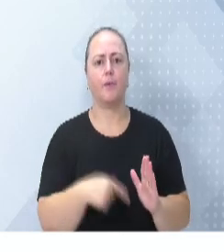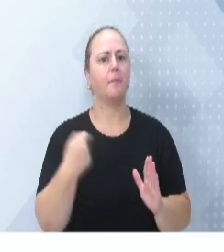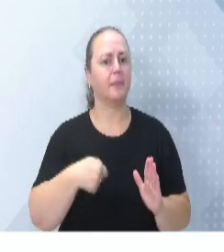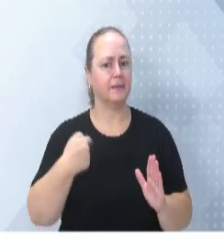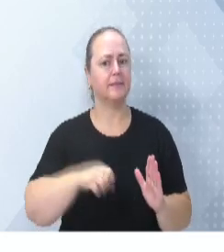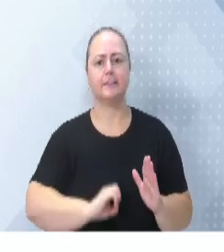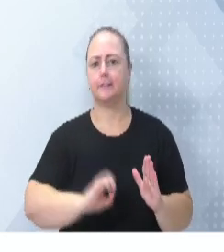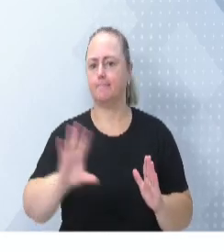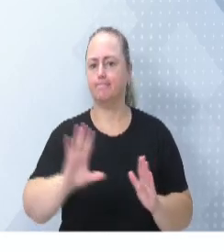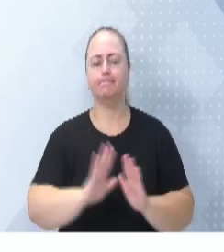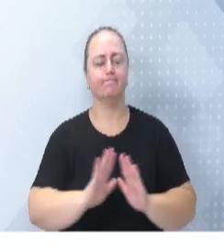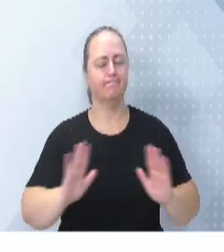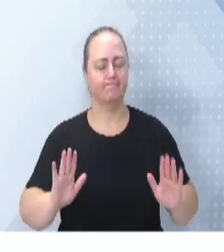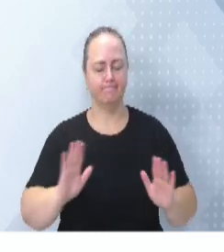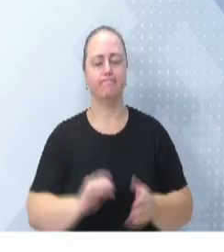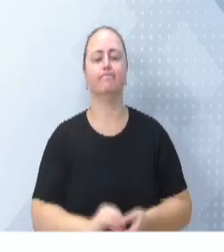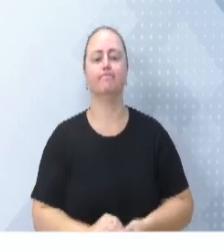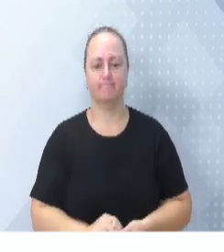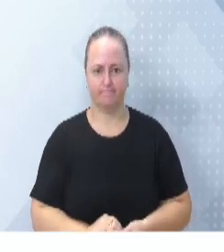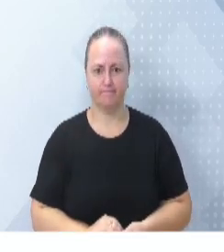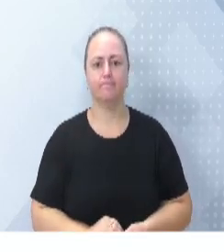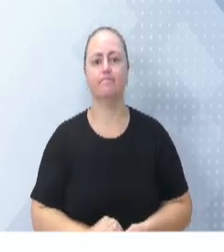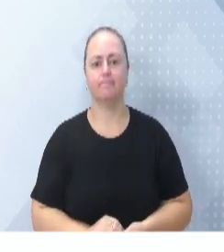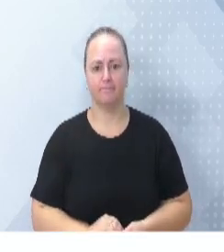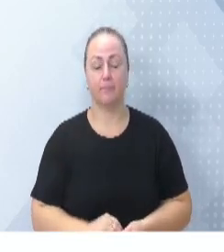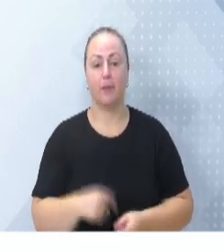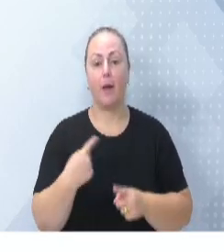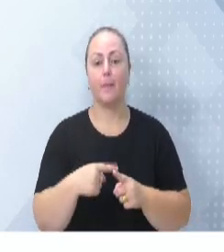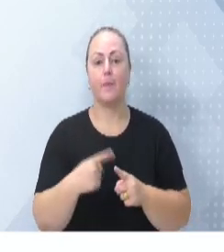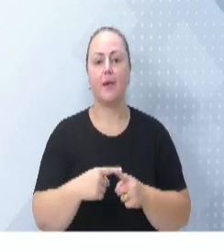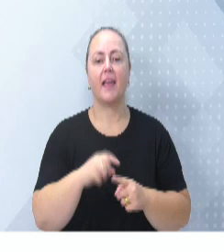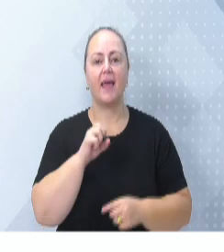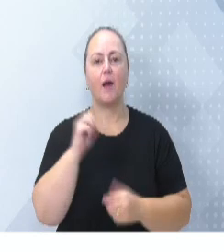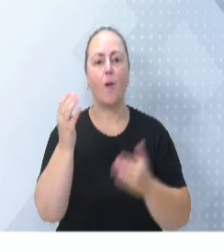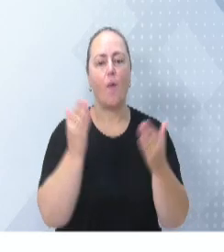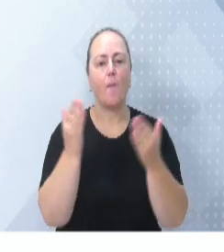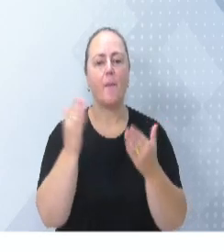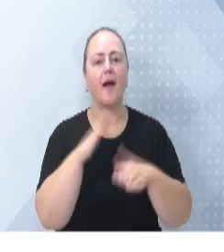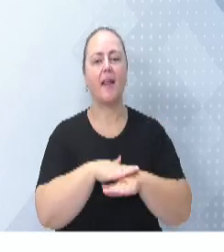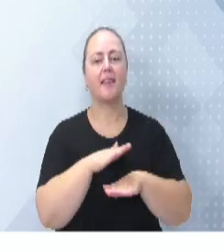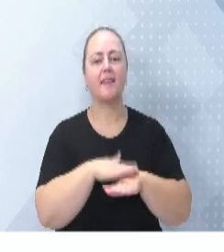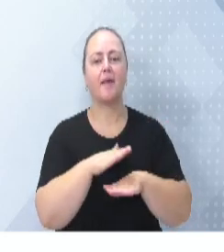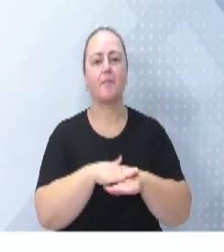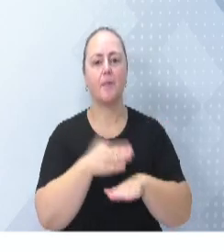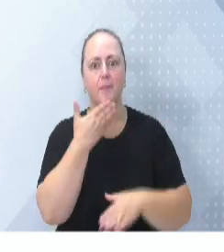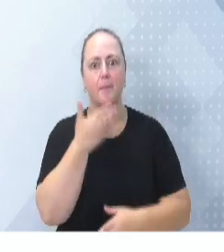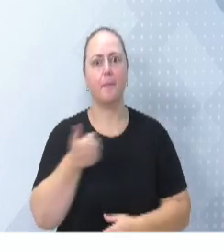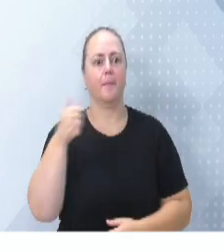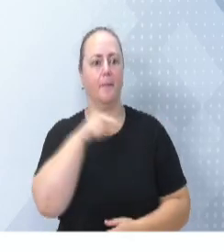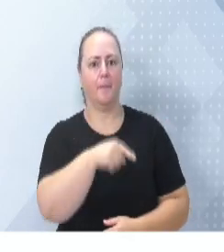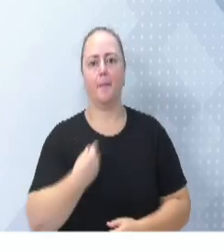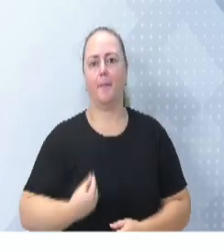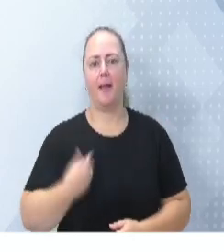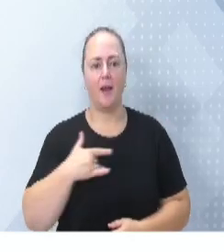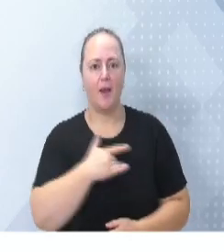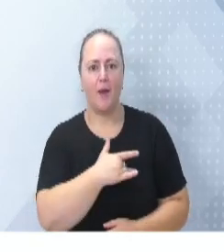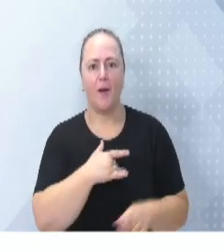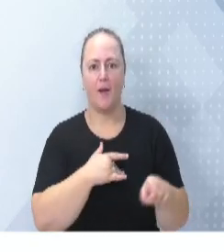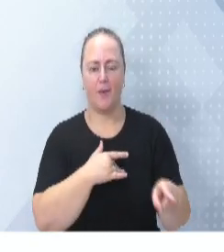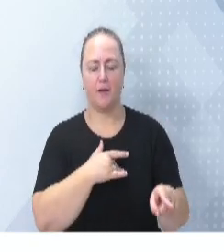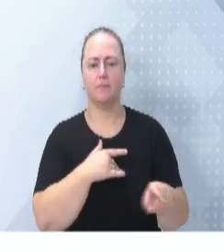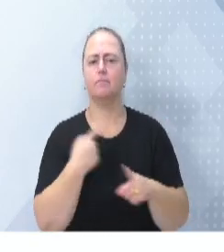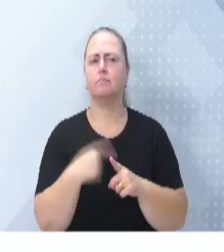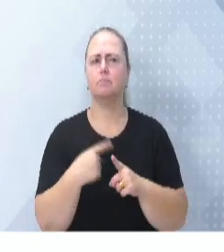indicado pelas melhores práticas dos hospitais a nível do Brasil. E aqui cabe uma ressalva, gente. Nós tínhamos uma média de